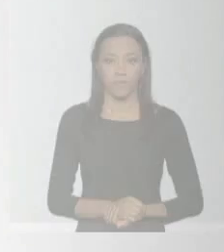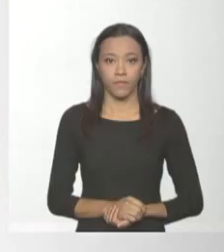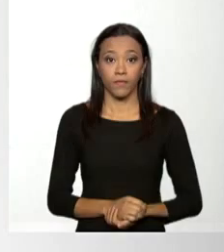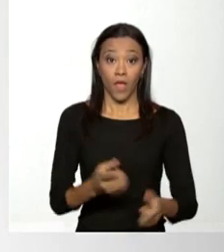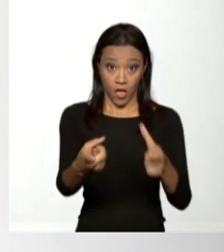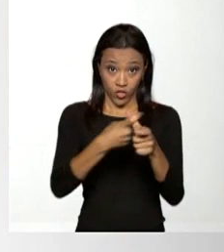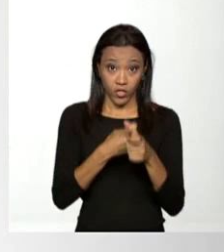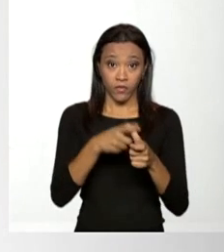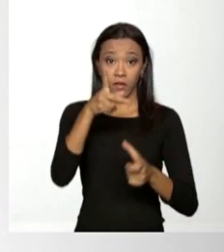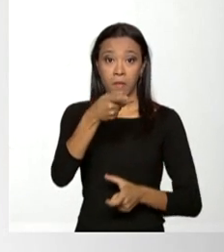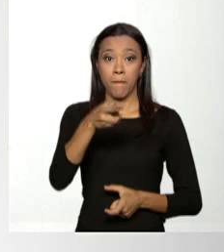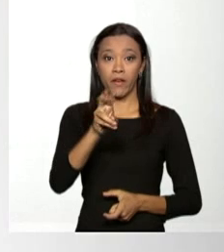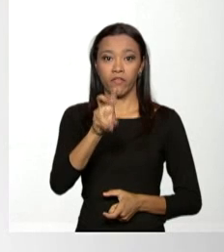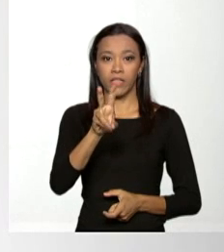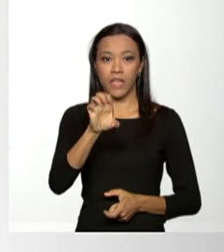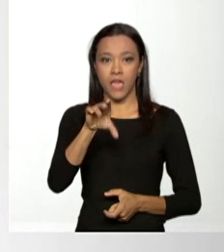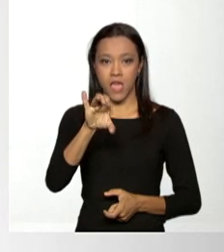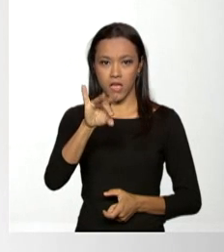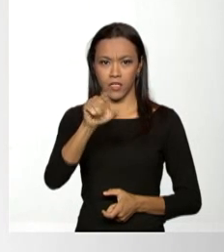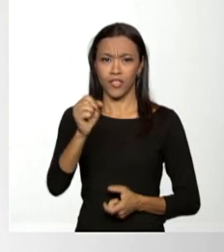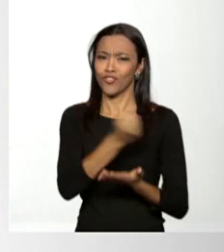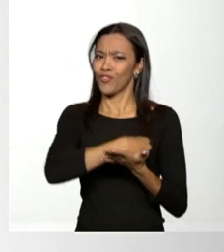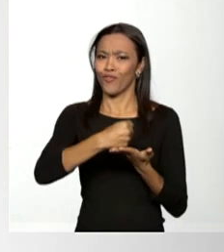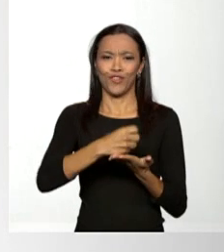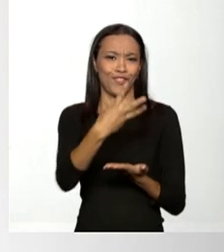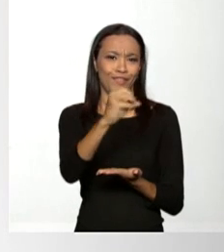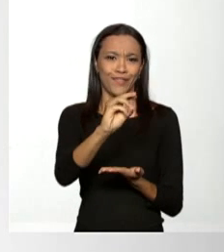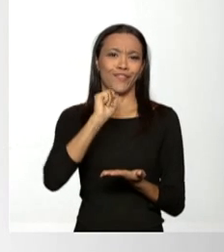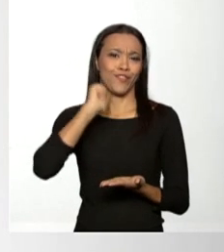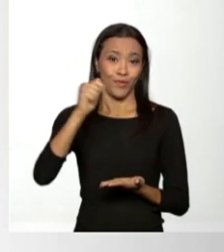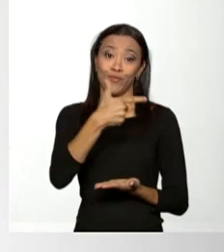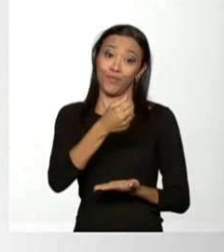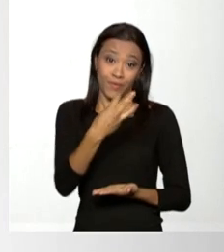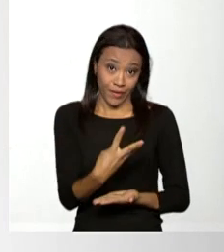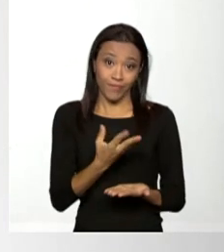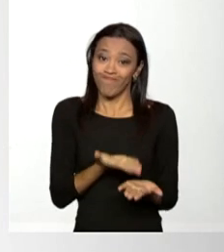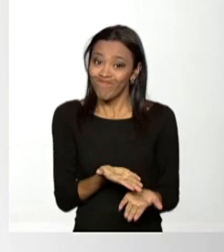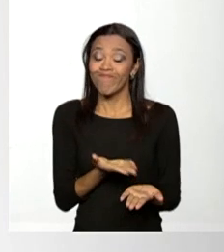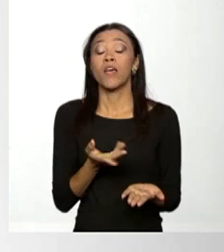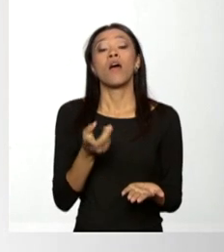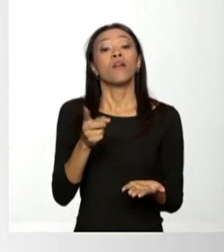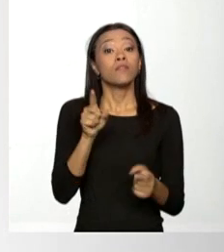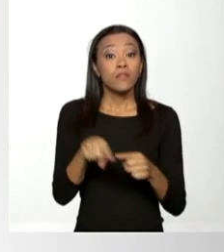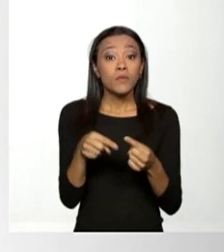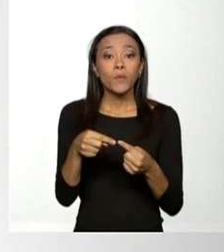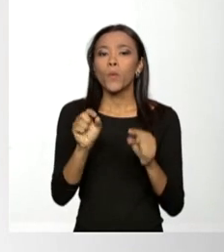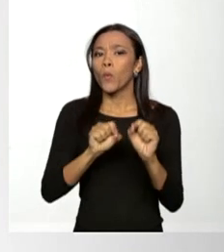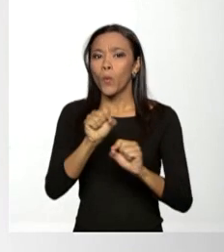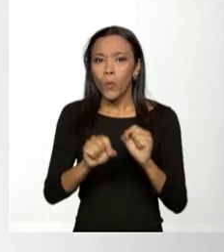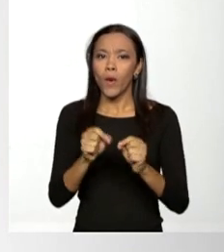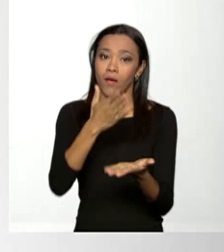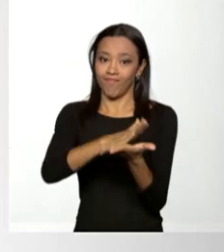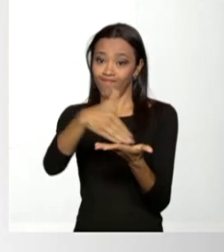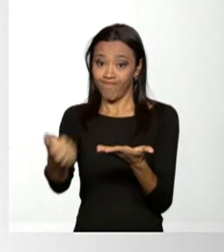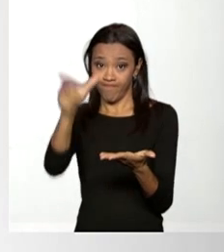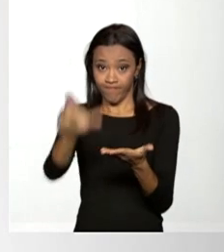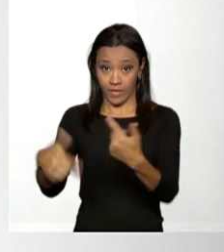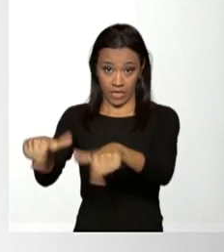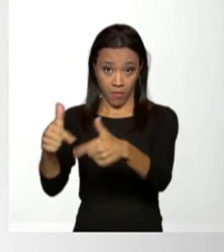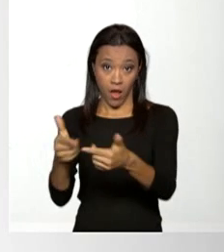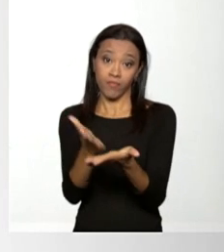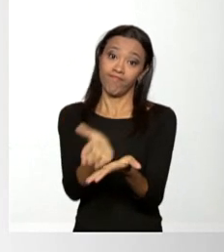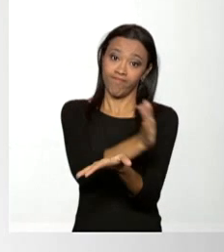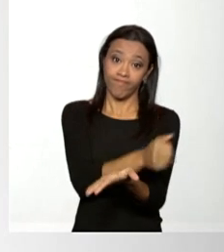As dívidas previdenciárias vencidas até o dia 30 de abril de 2013, tanto relativas a parte do empregado